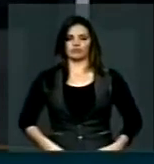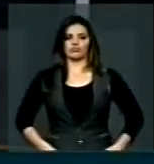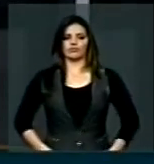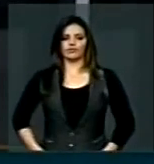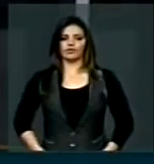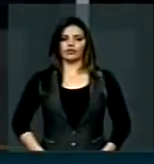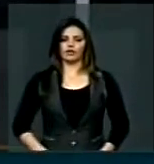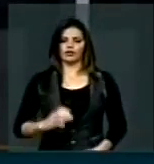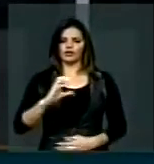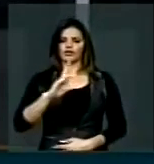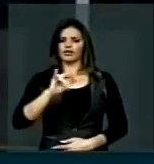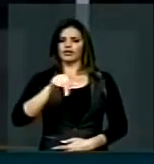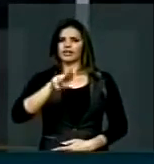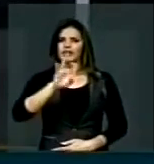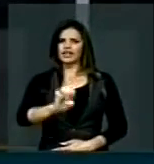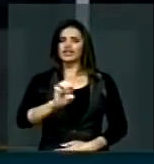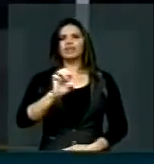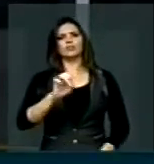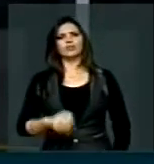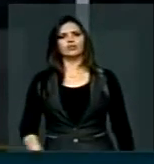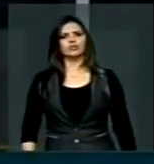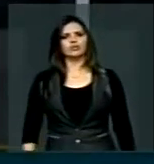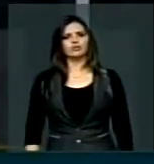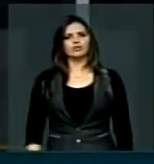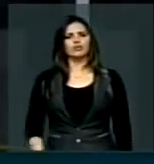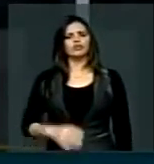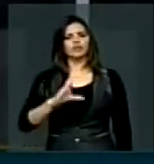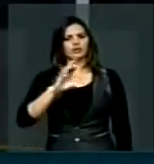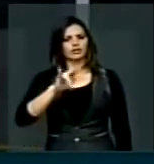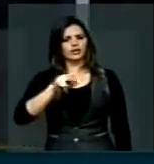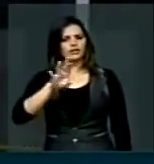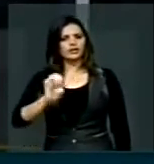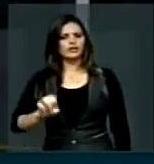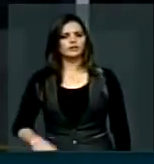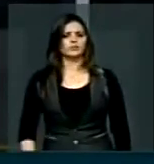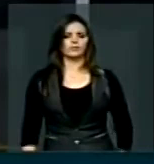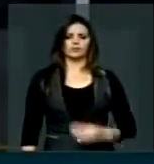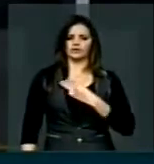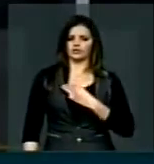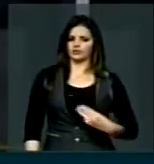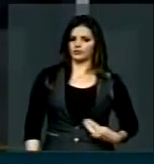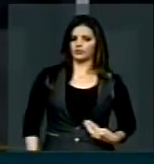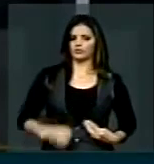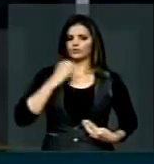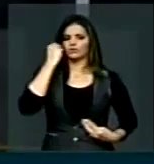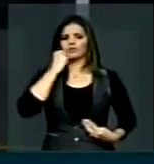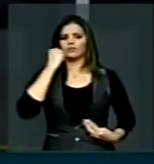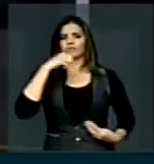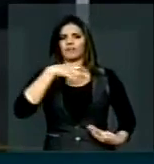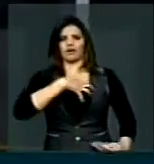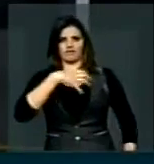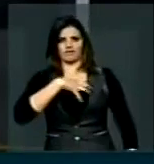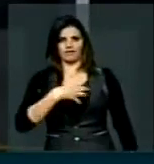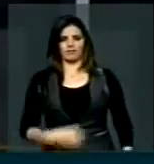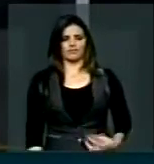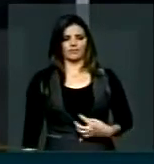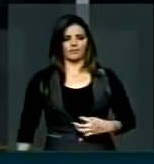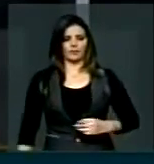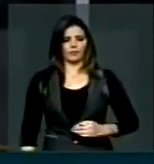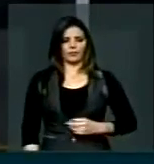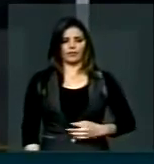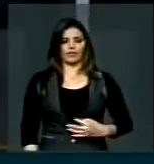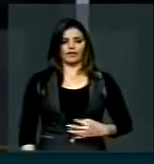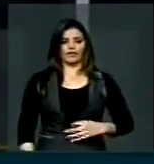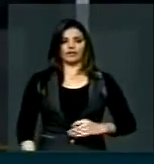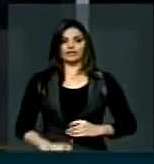crime, senhor diretor-general. É crime, ministro, nosso querido senador baiano. Cinco